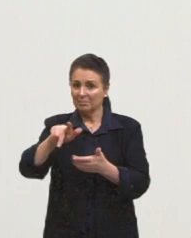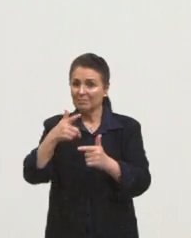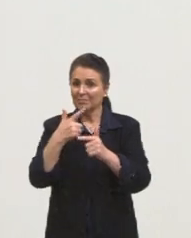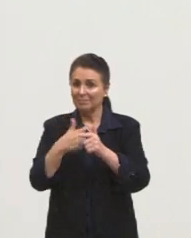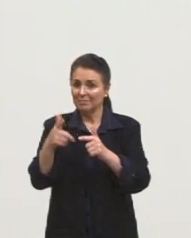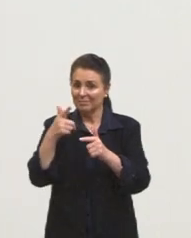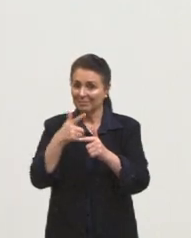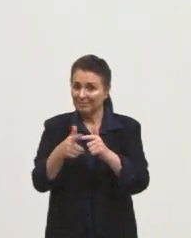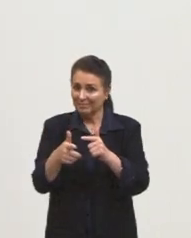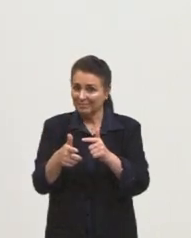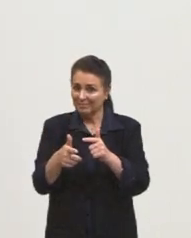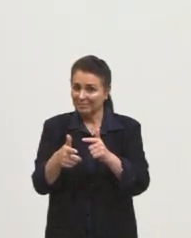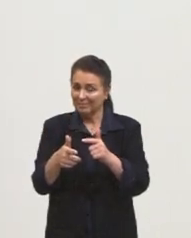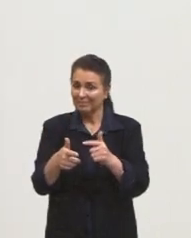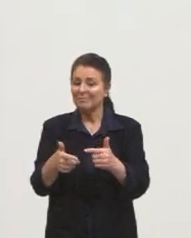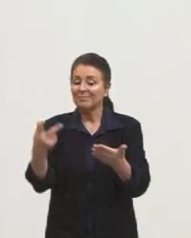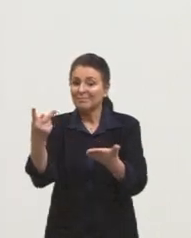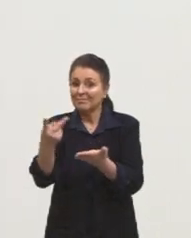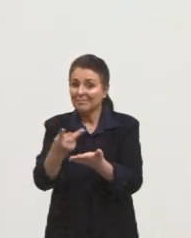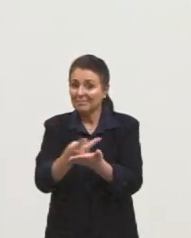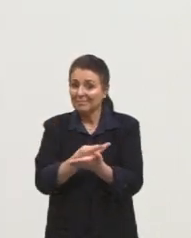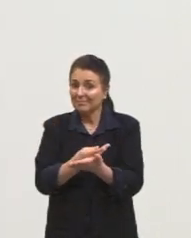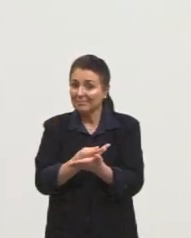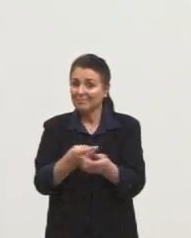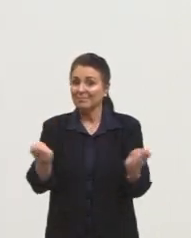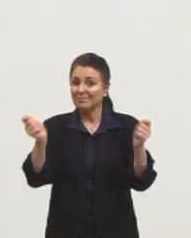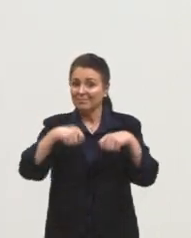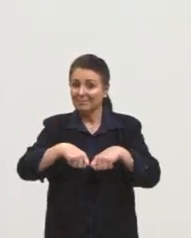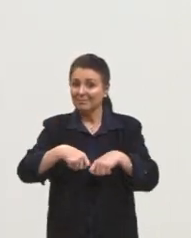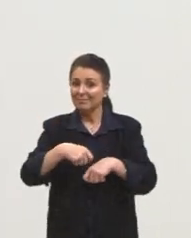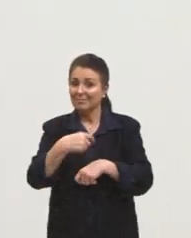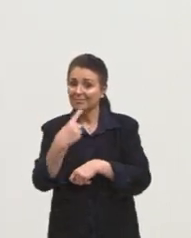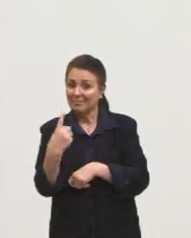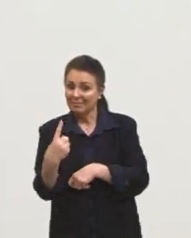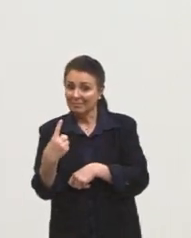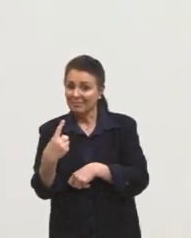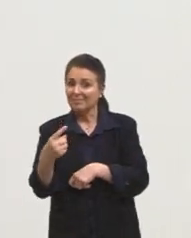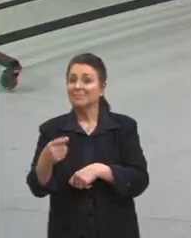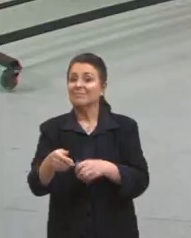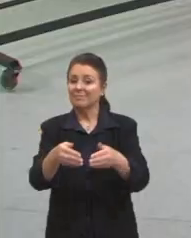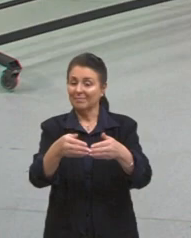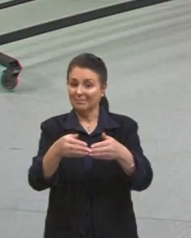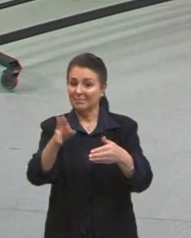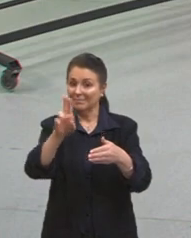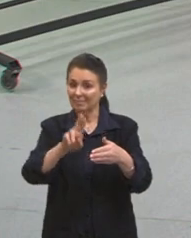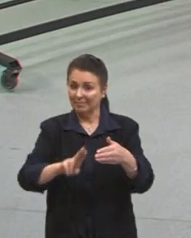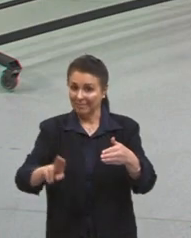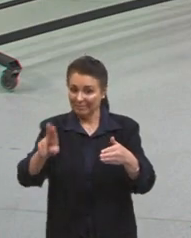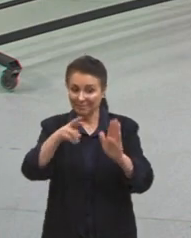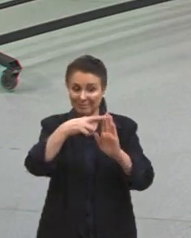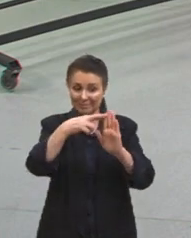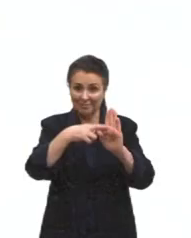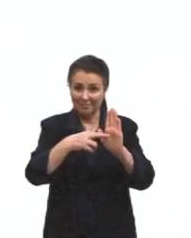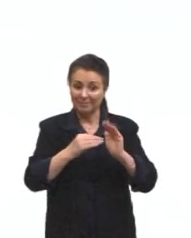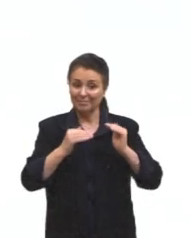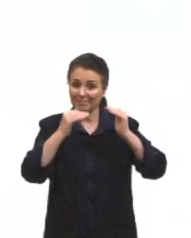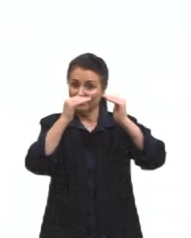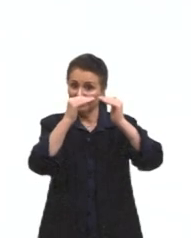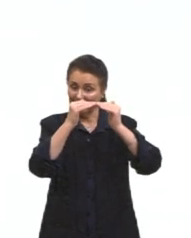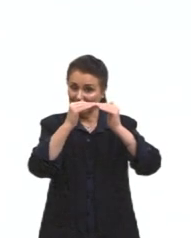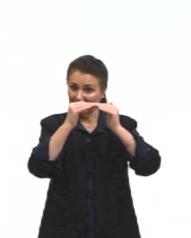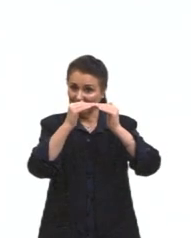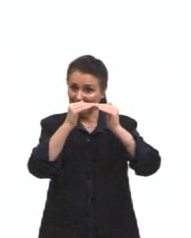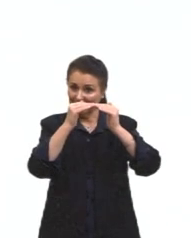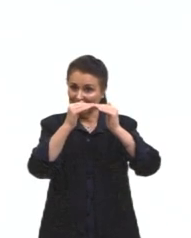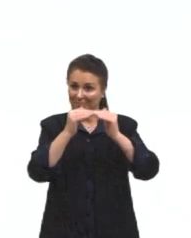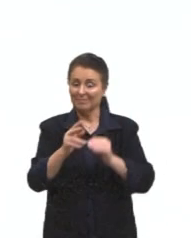estar pecando ali na competência 1, que é aquela que pede para te usar a norma padrão. É, é muito importante isso. Lembra que tu falaste